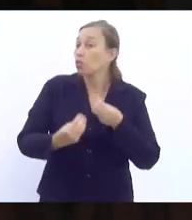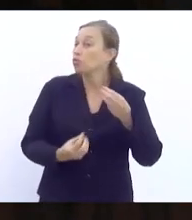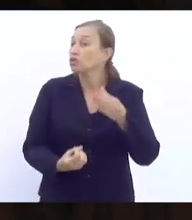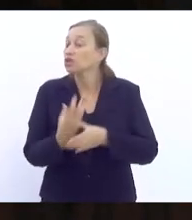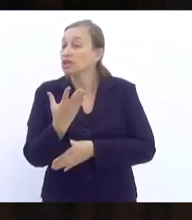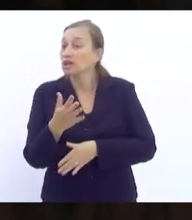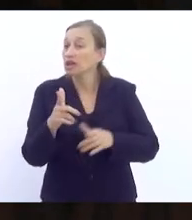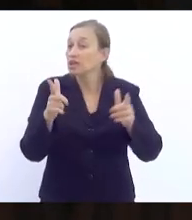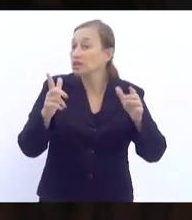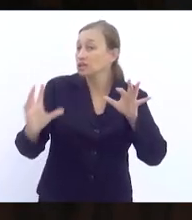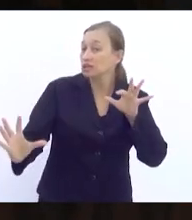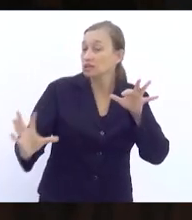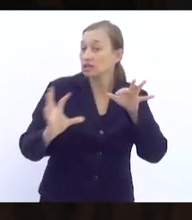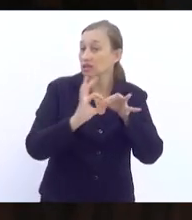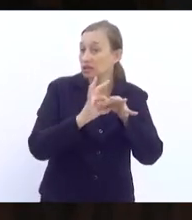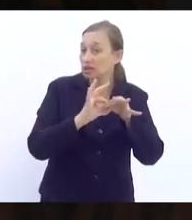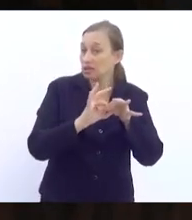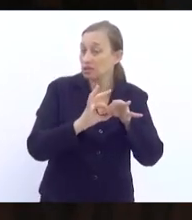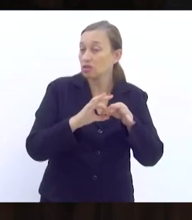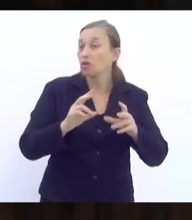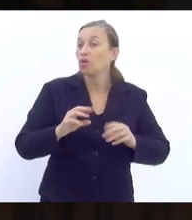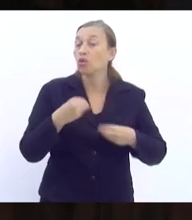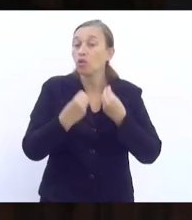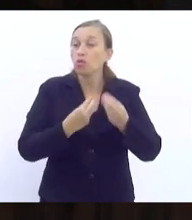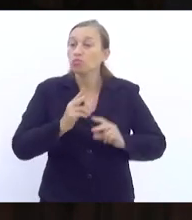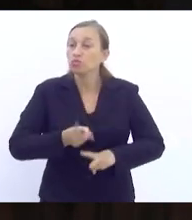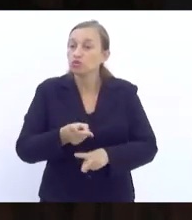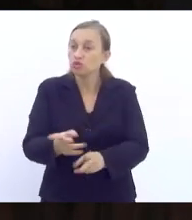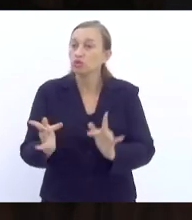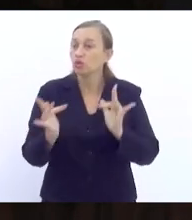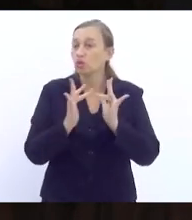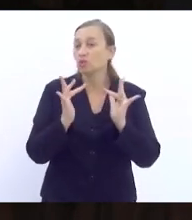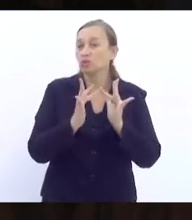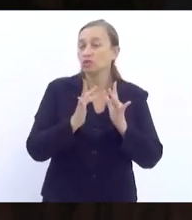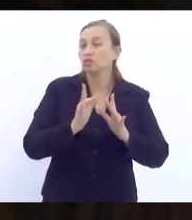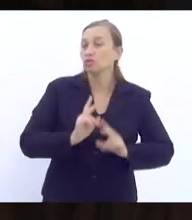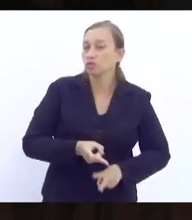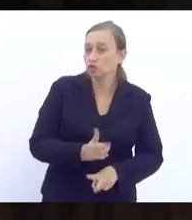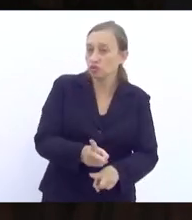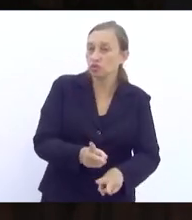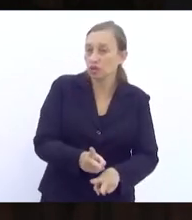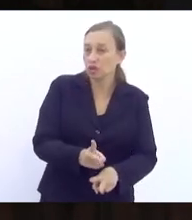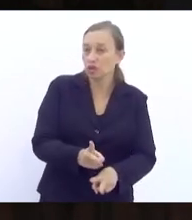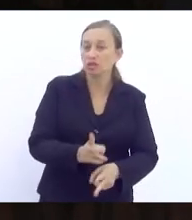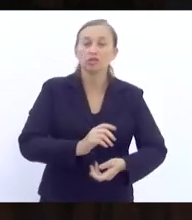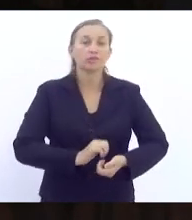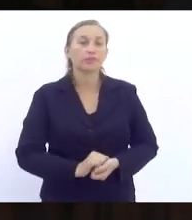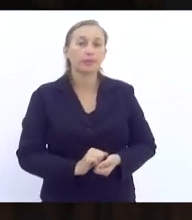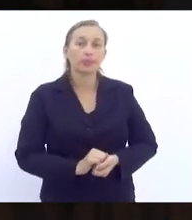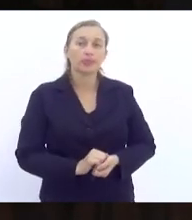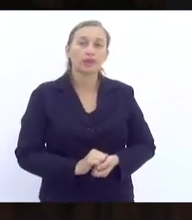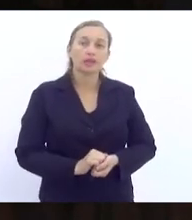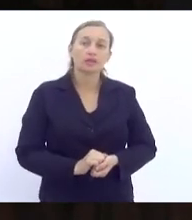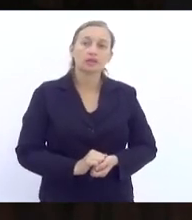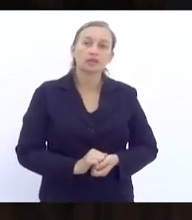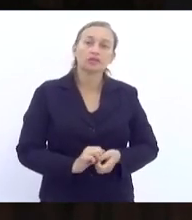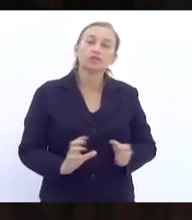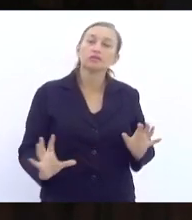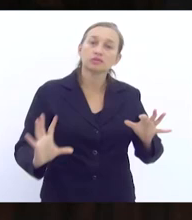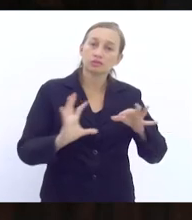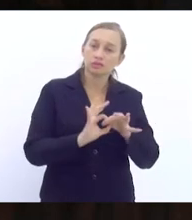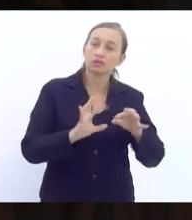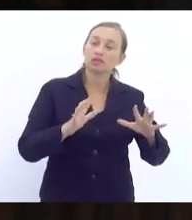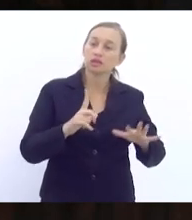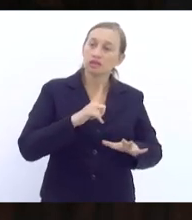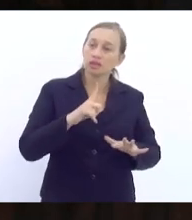esses laços, como manter esses laços e como dar continuidade a esses laços afetivos que temos